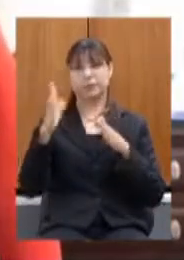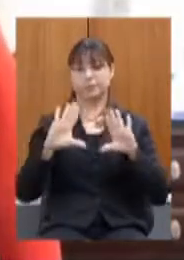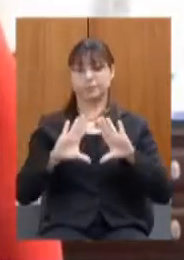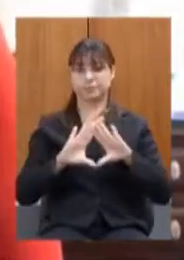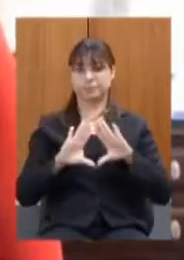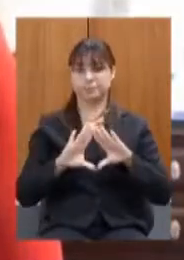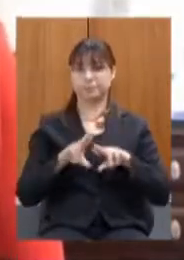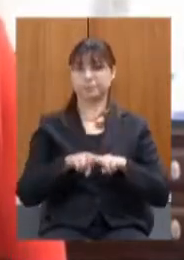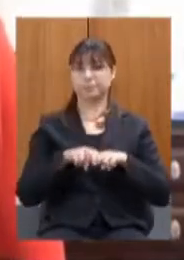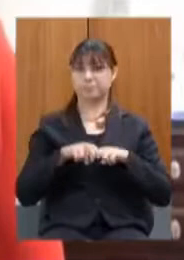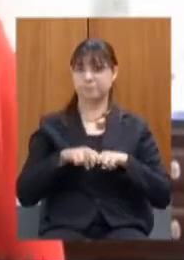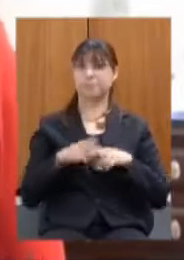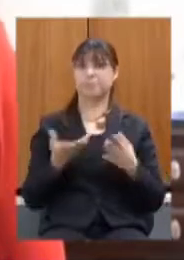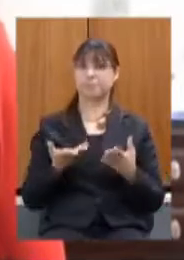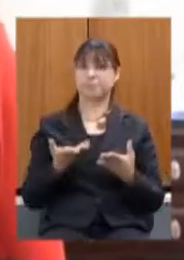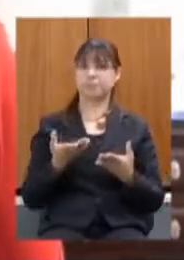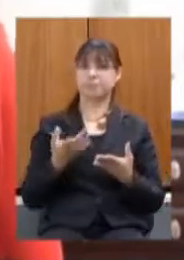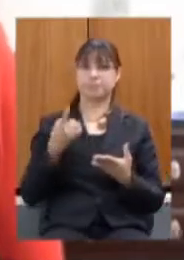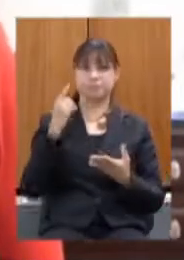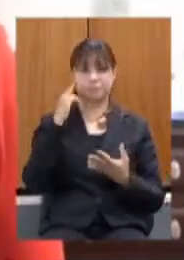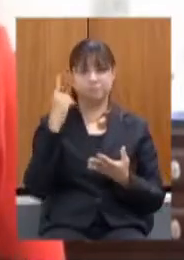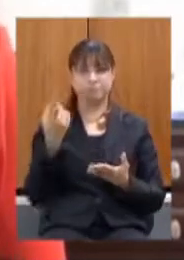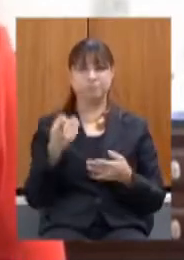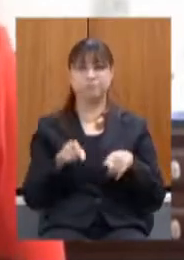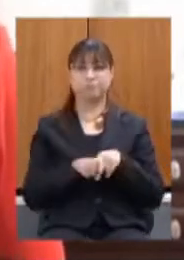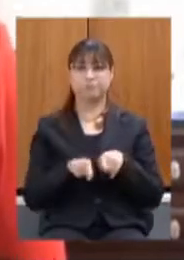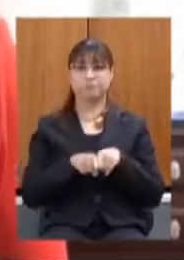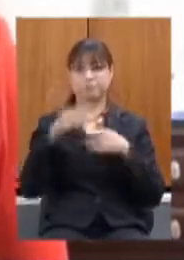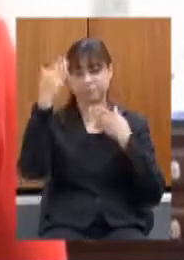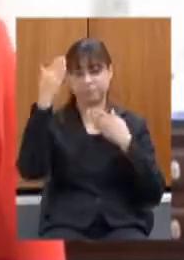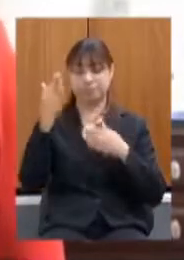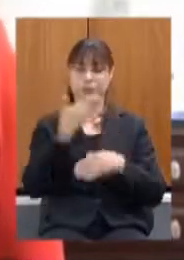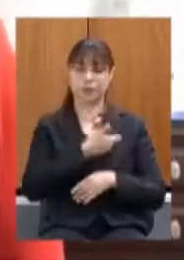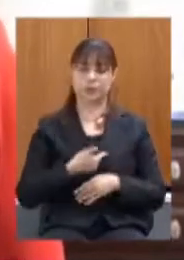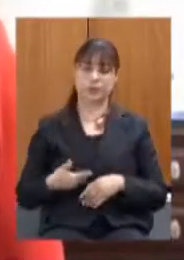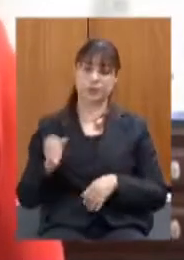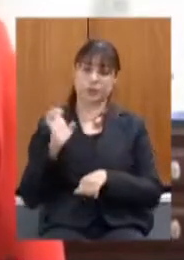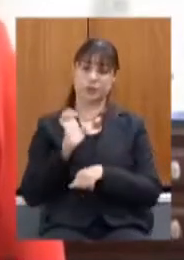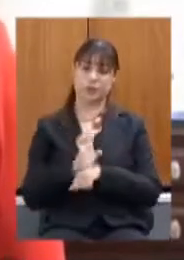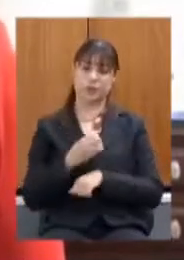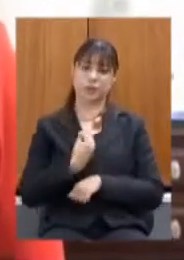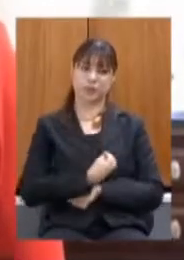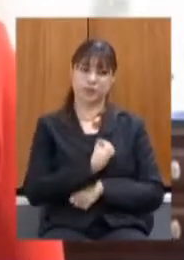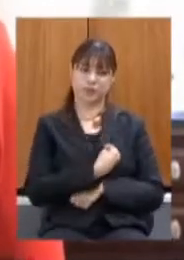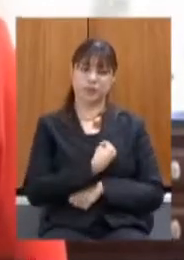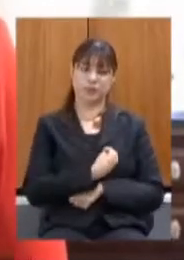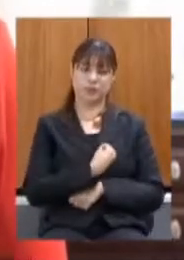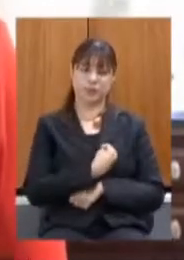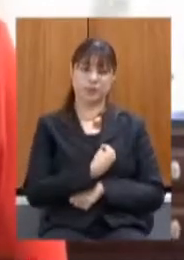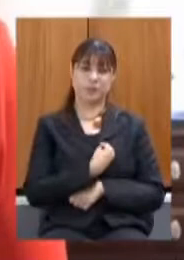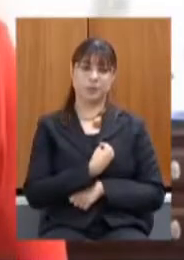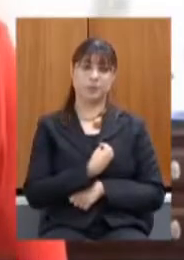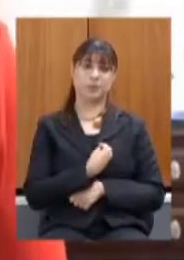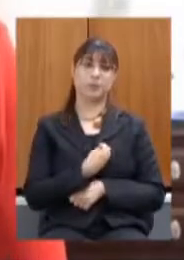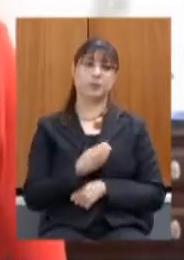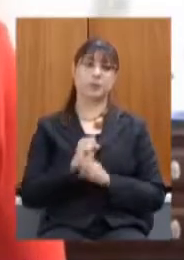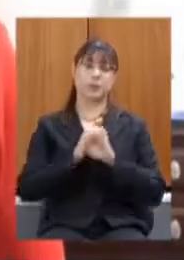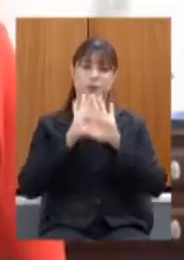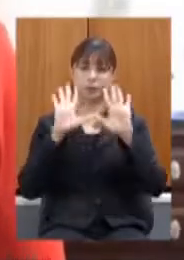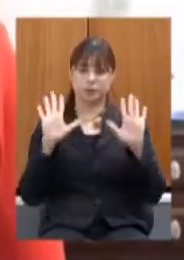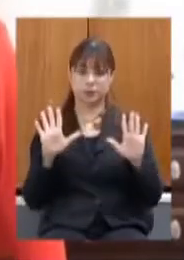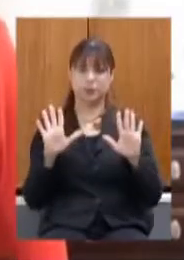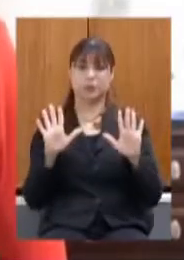iniciativa pela agradecer ao governo do Estado pela participação e a forma transparente e